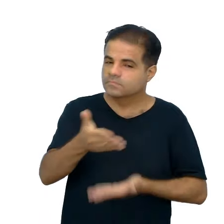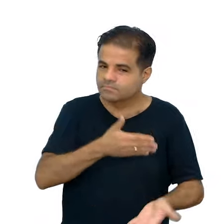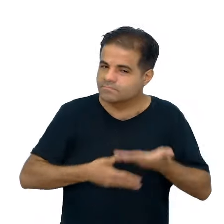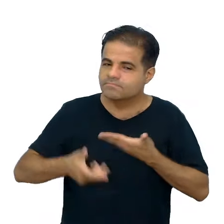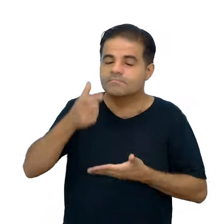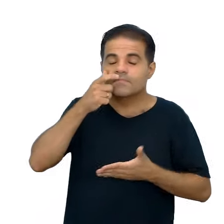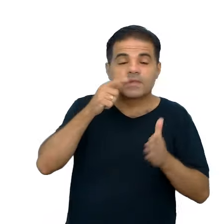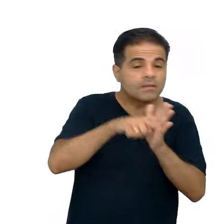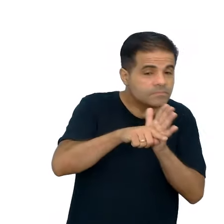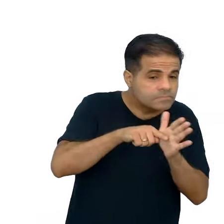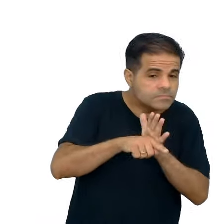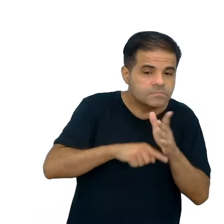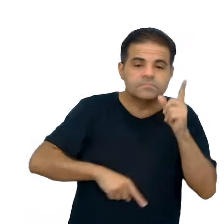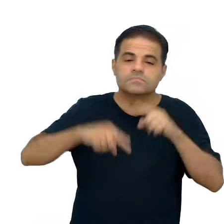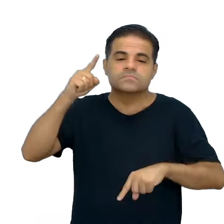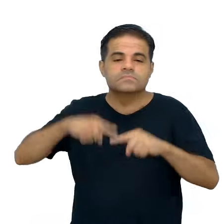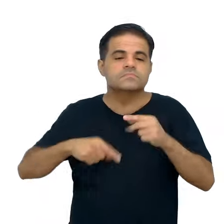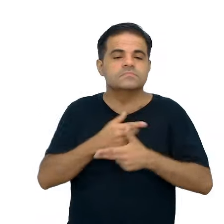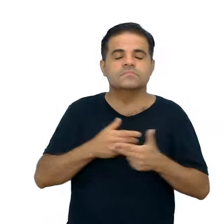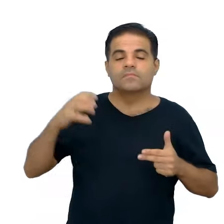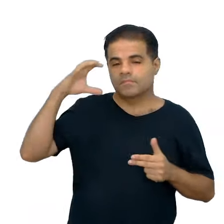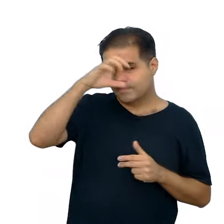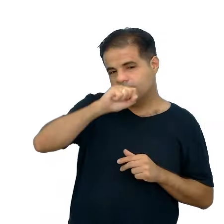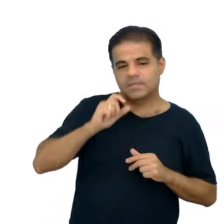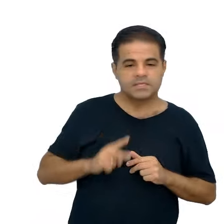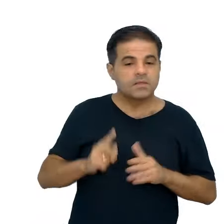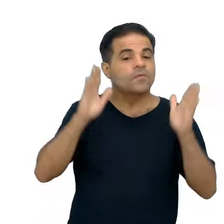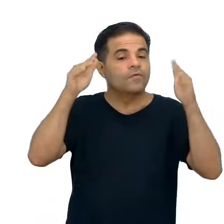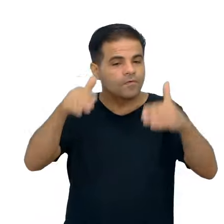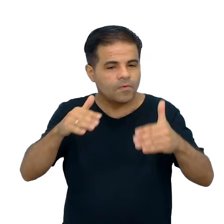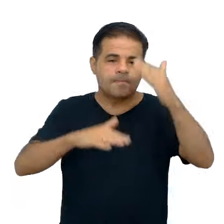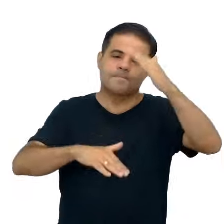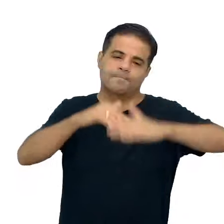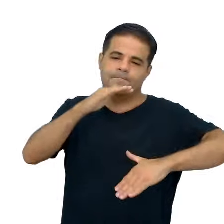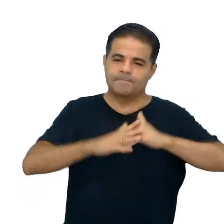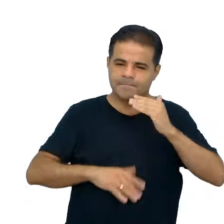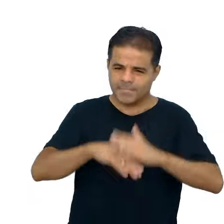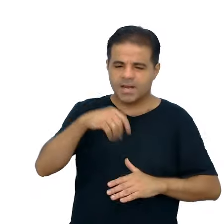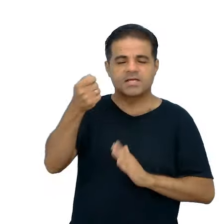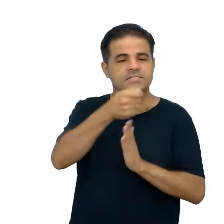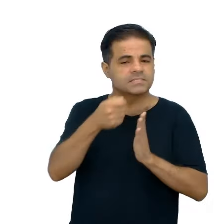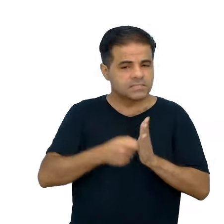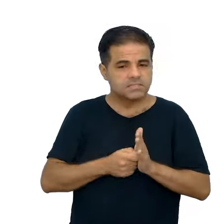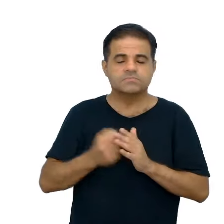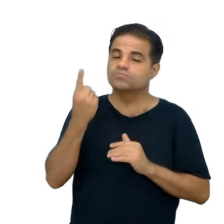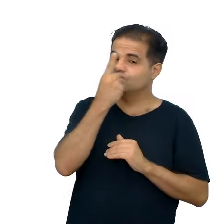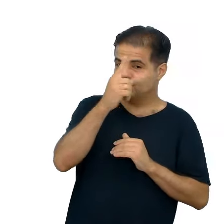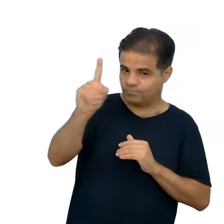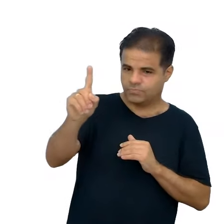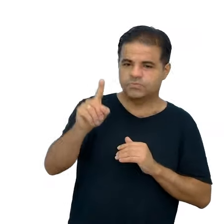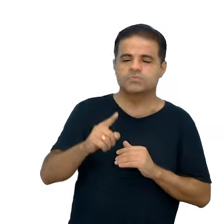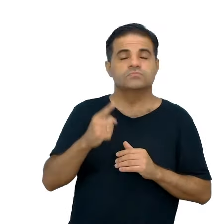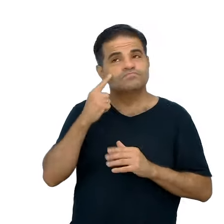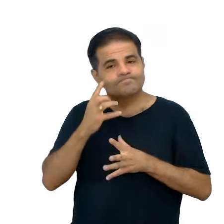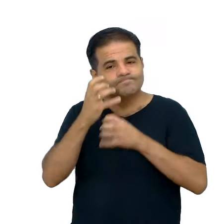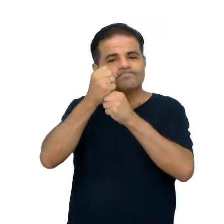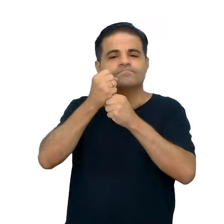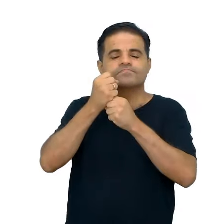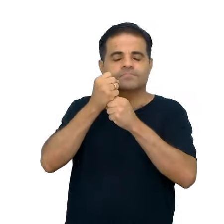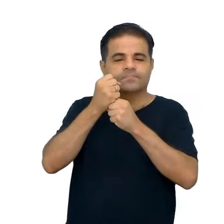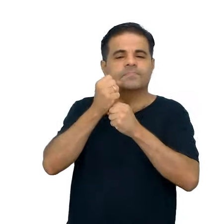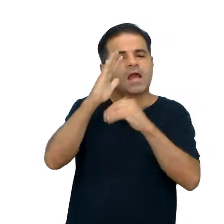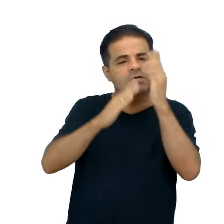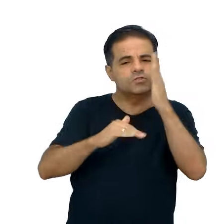analisada lá do material do Aprender Sempre, com esse foco em práticas de escrita. E, por último, nós vamos fortalecer essas